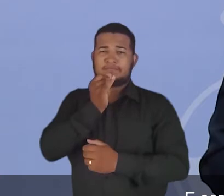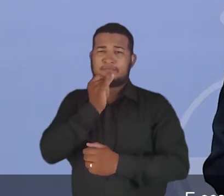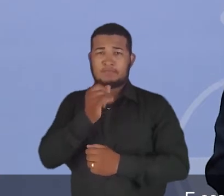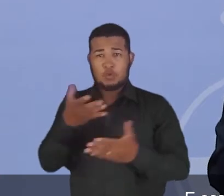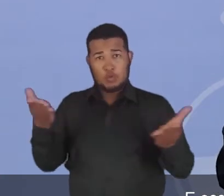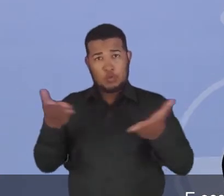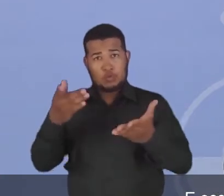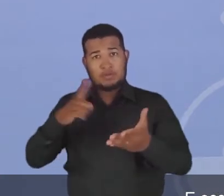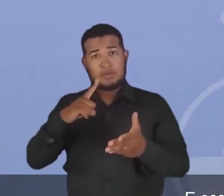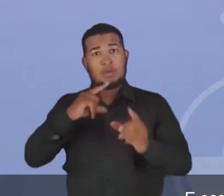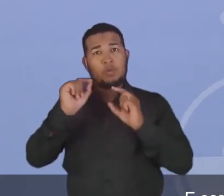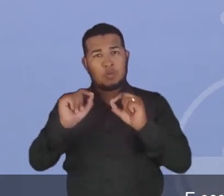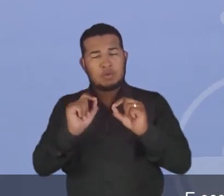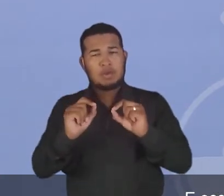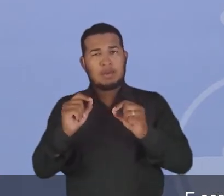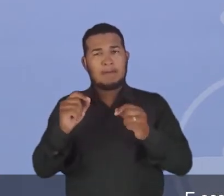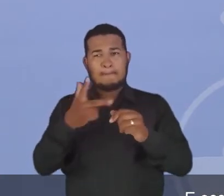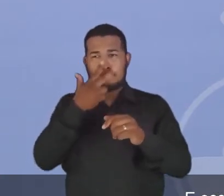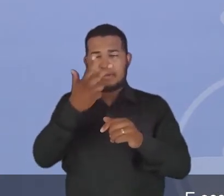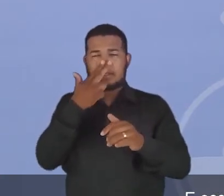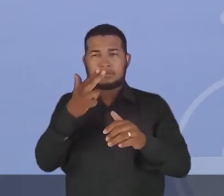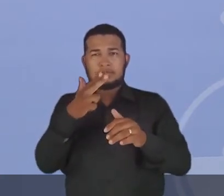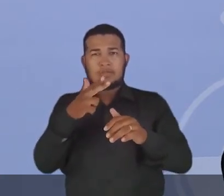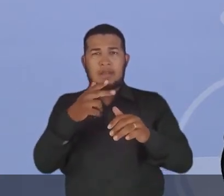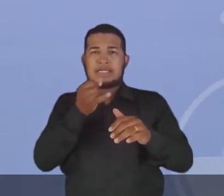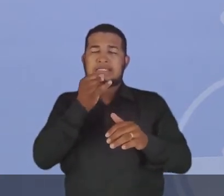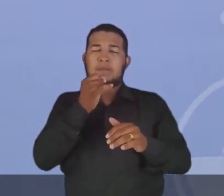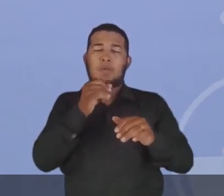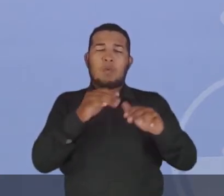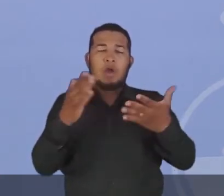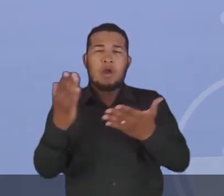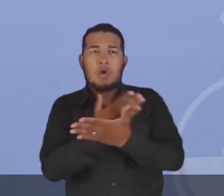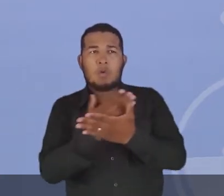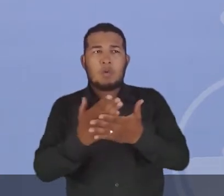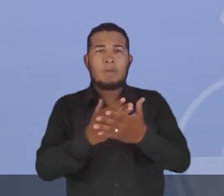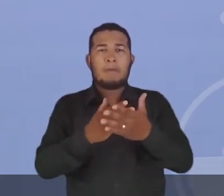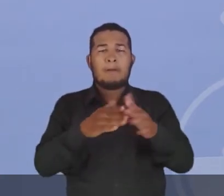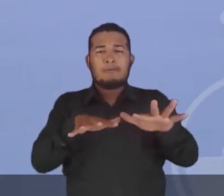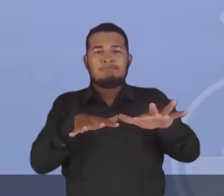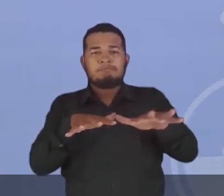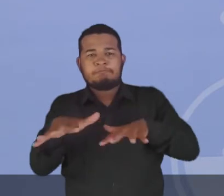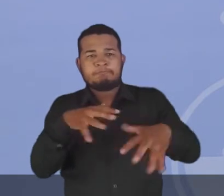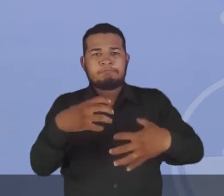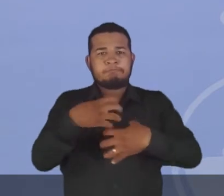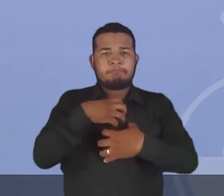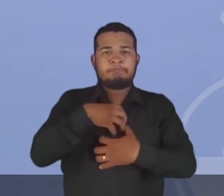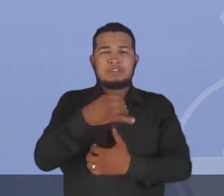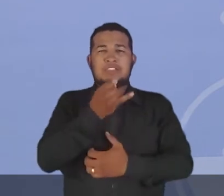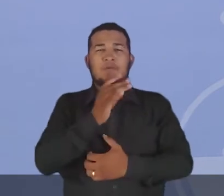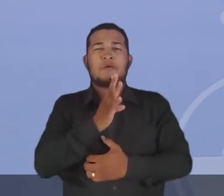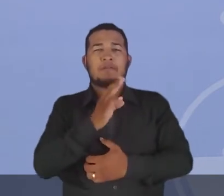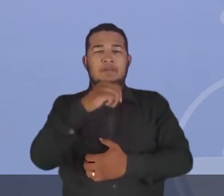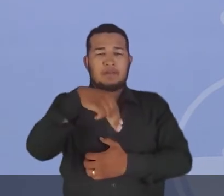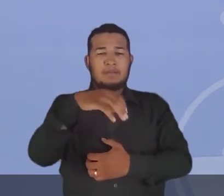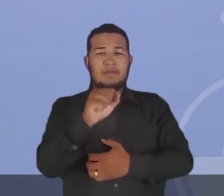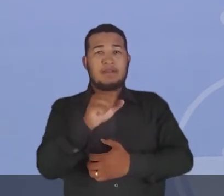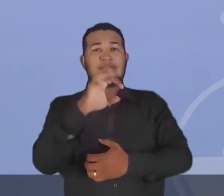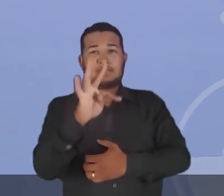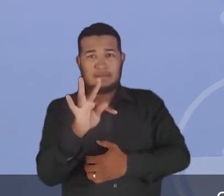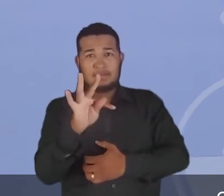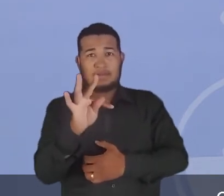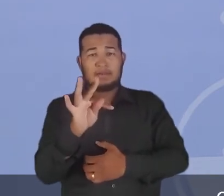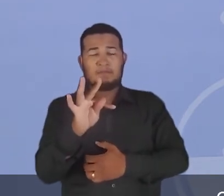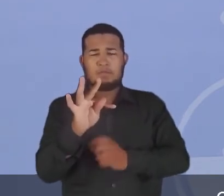nós temos hoje alguns movimentos, como os movimentos sem terras no Brasil.